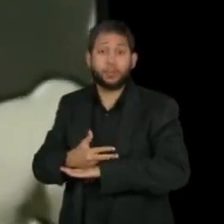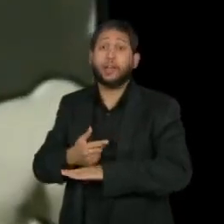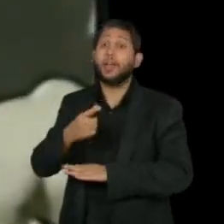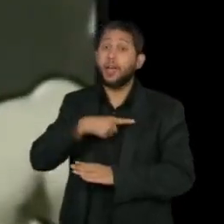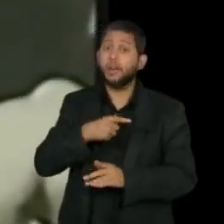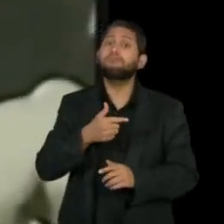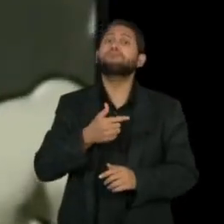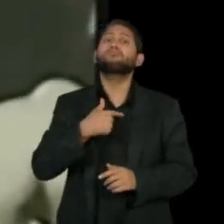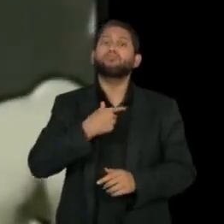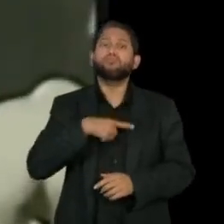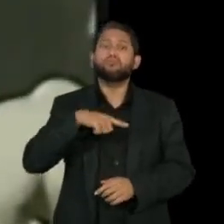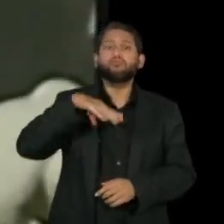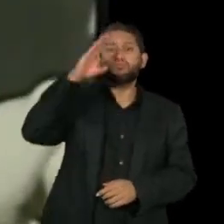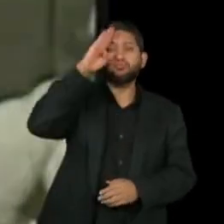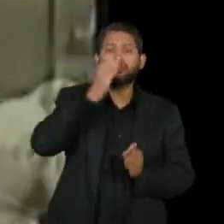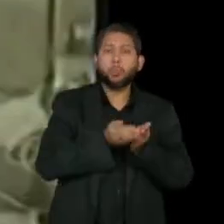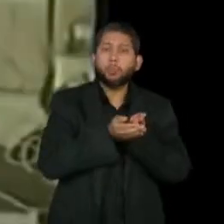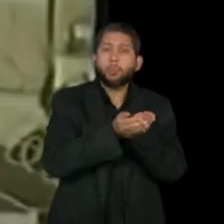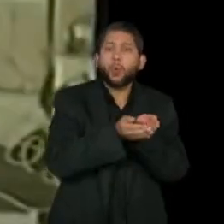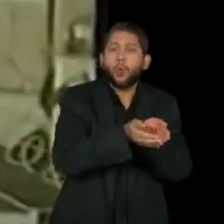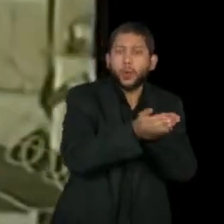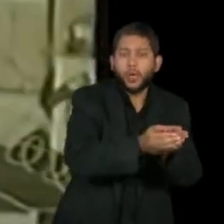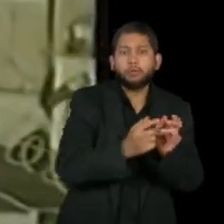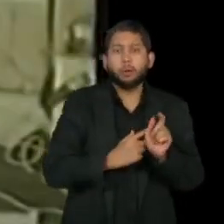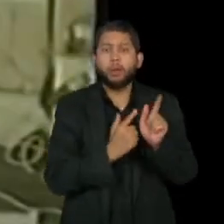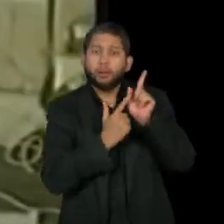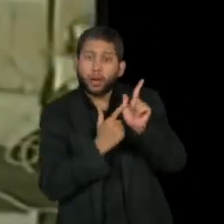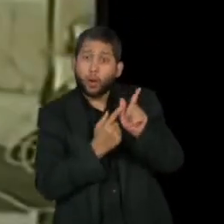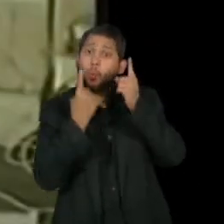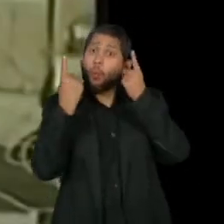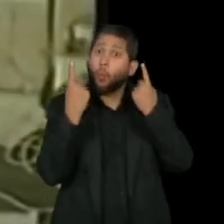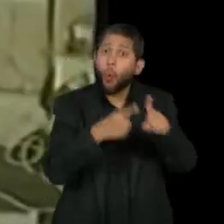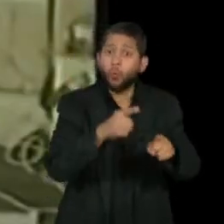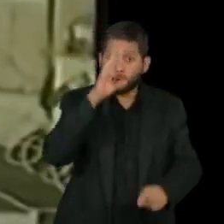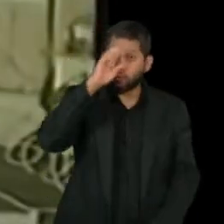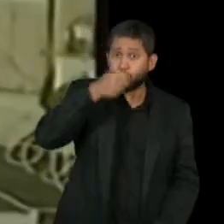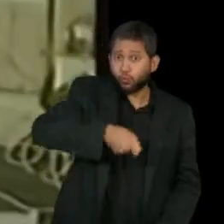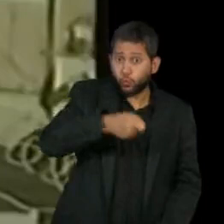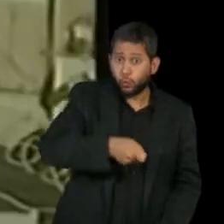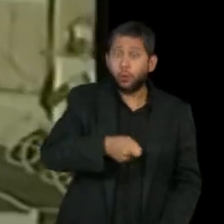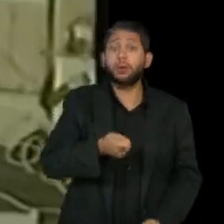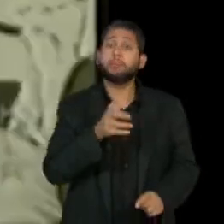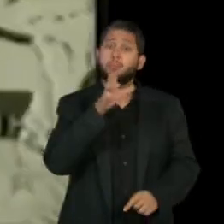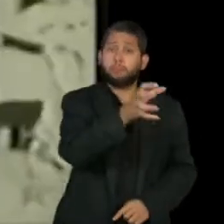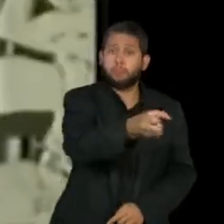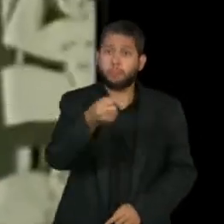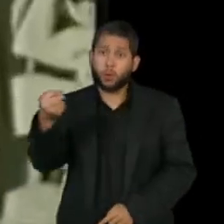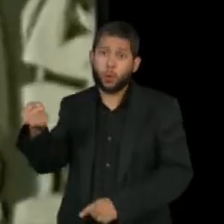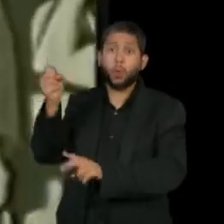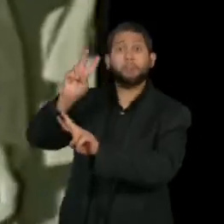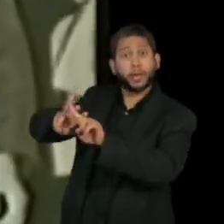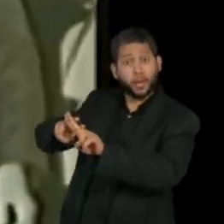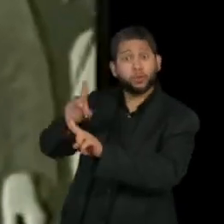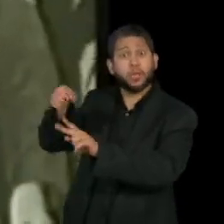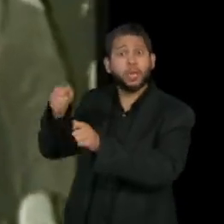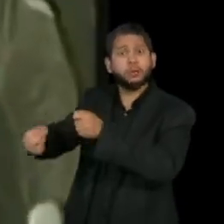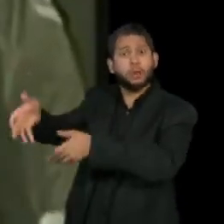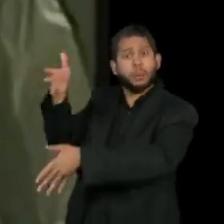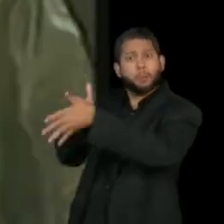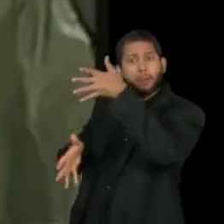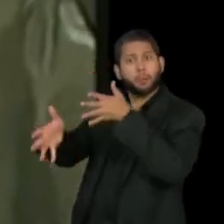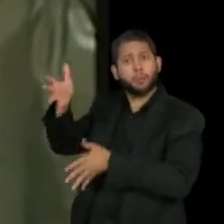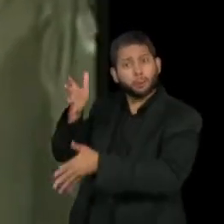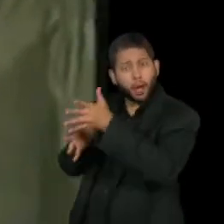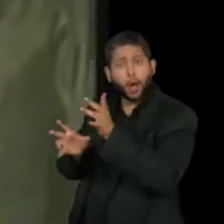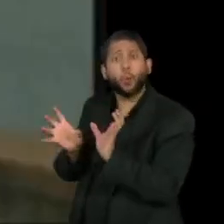Marinha e membro de um grupo guerrilheiro que combatia a ditadura, Anselmo foi preso e delatou diversos integrantes de